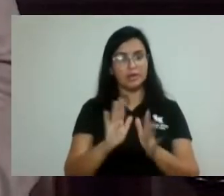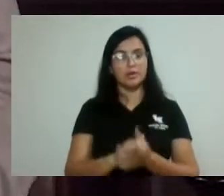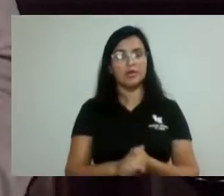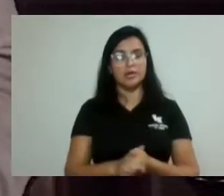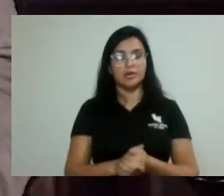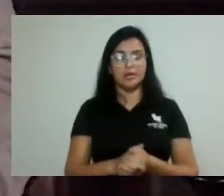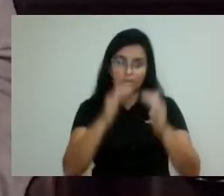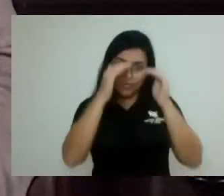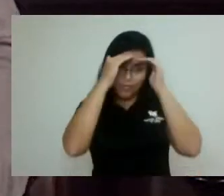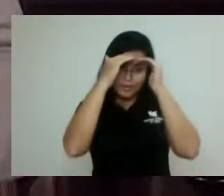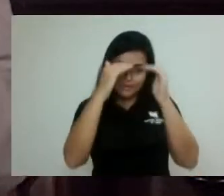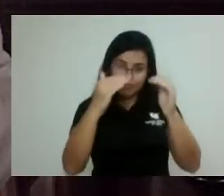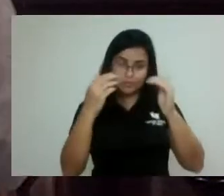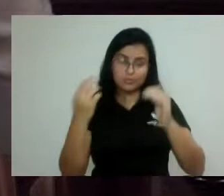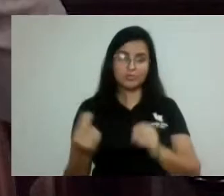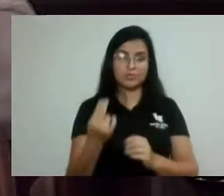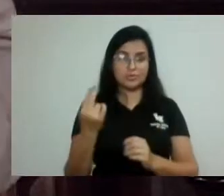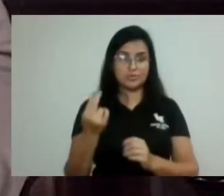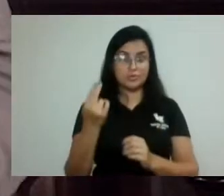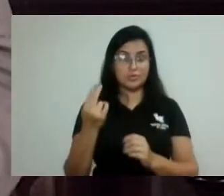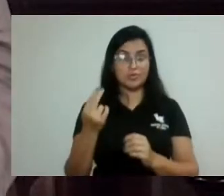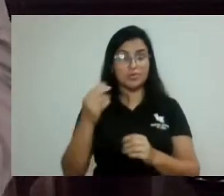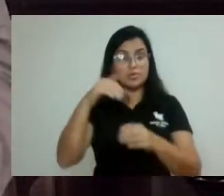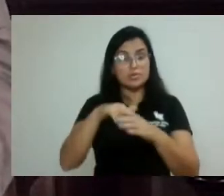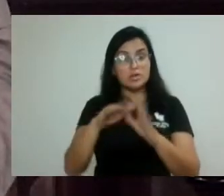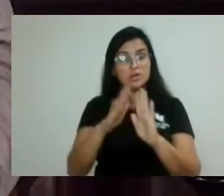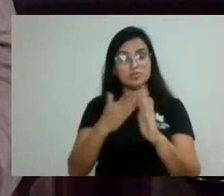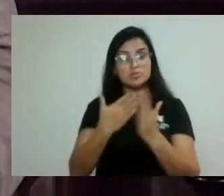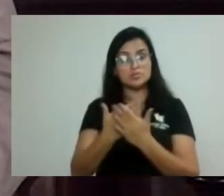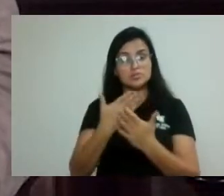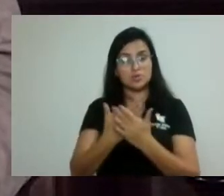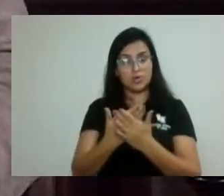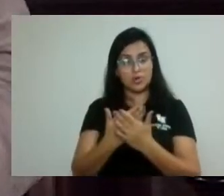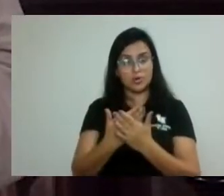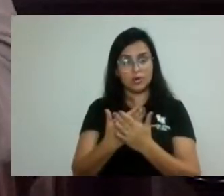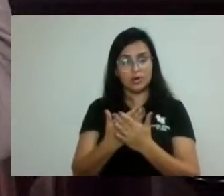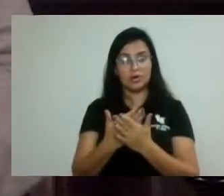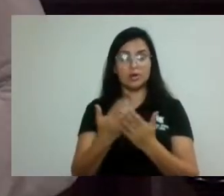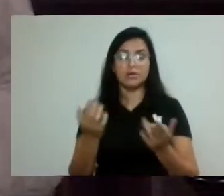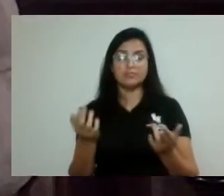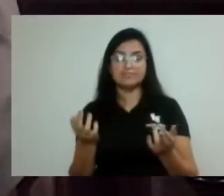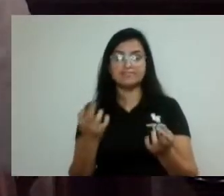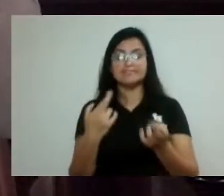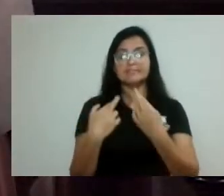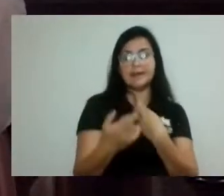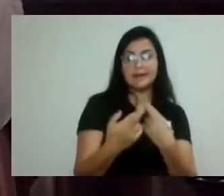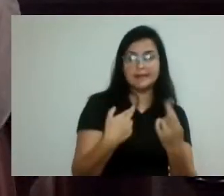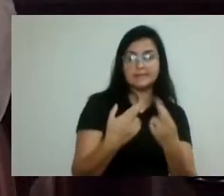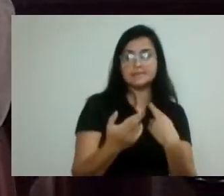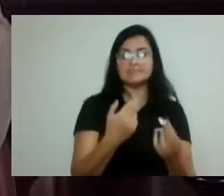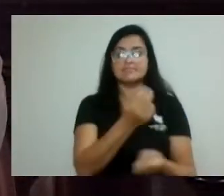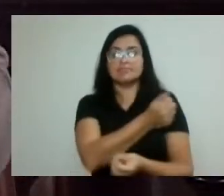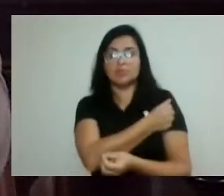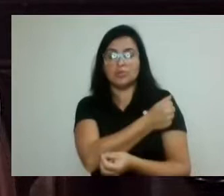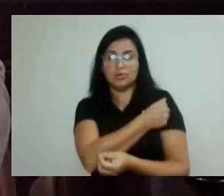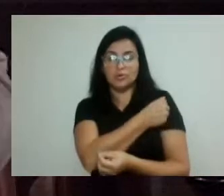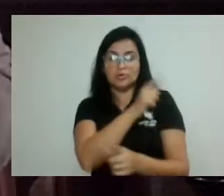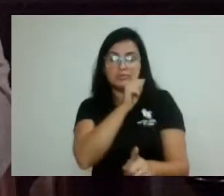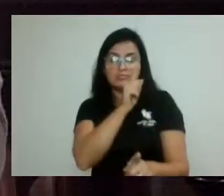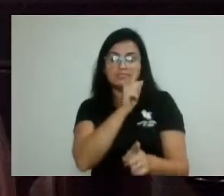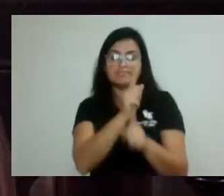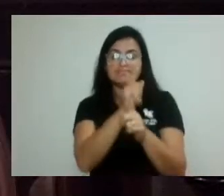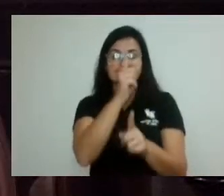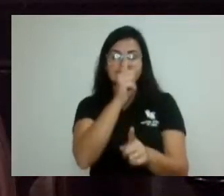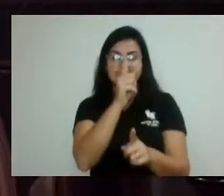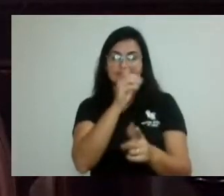espaços escolares dos professores em relação aos alunos, que se identificam dentro da questão da sua